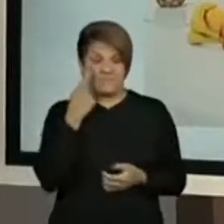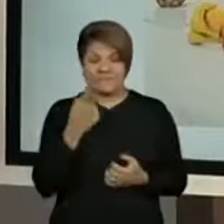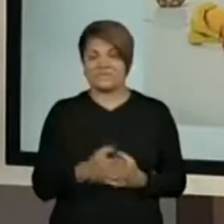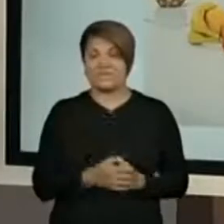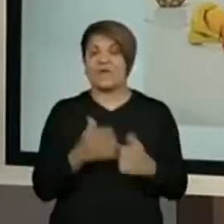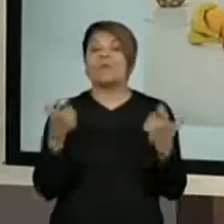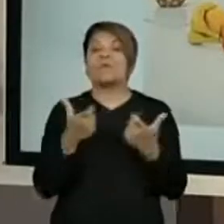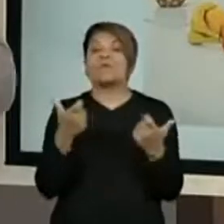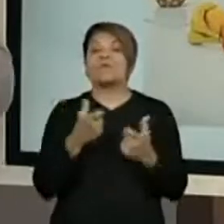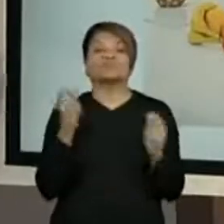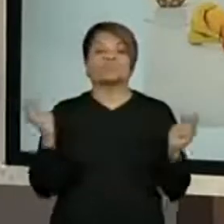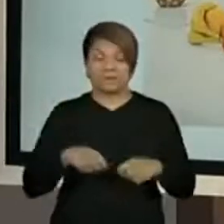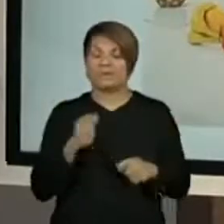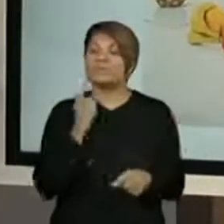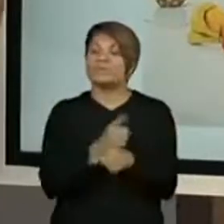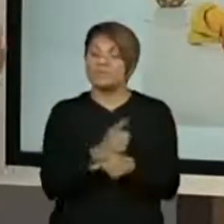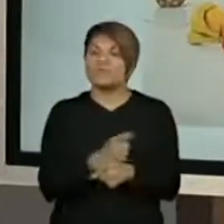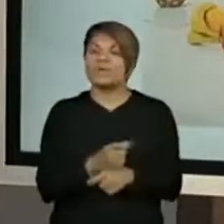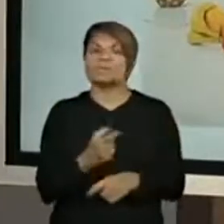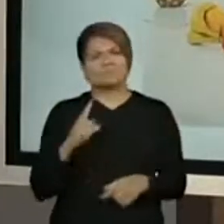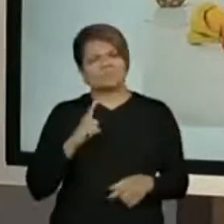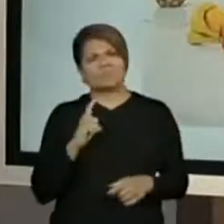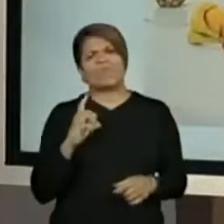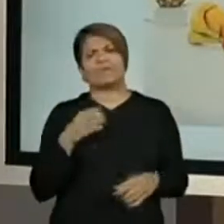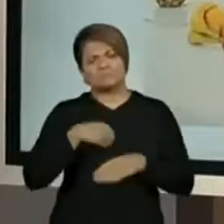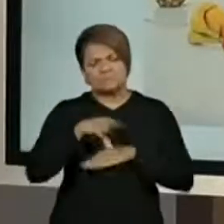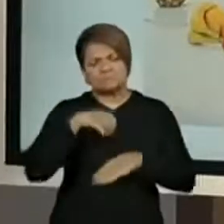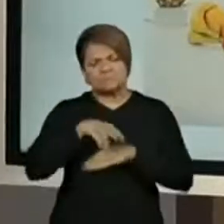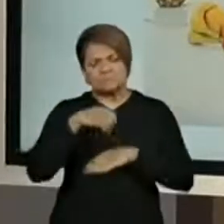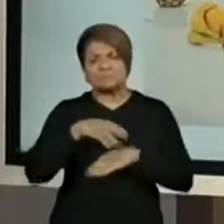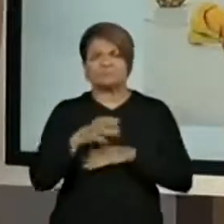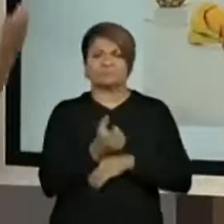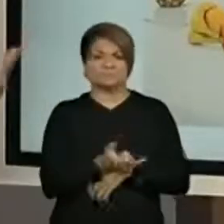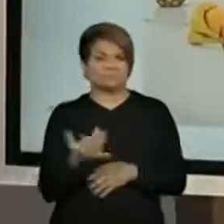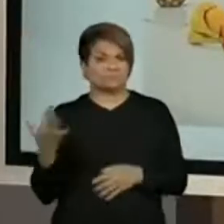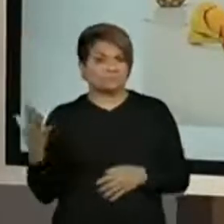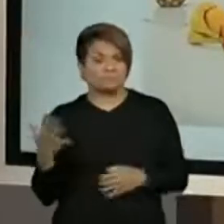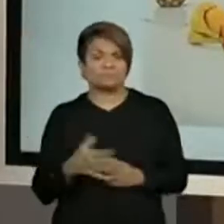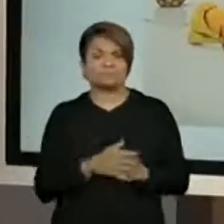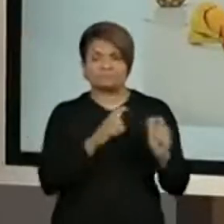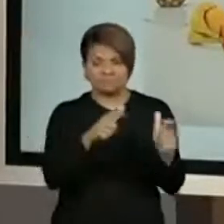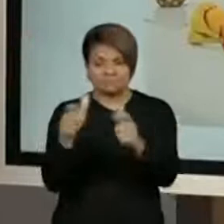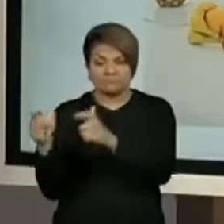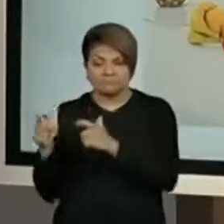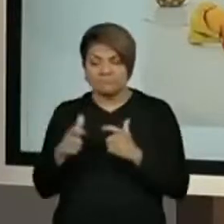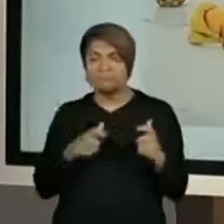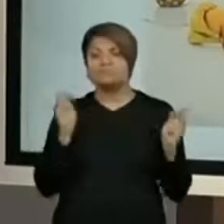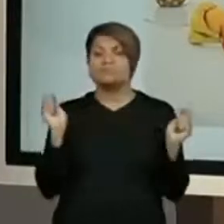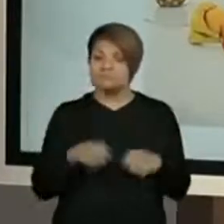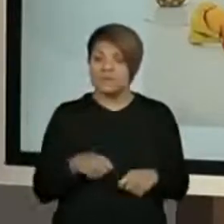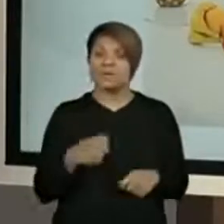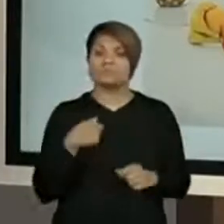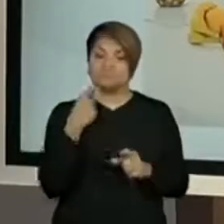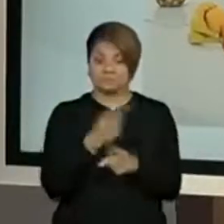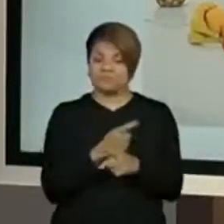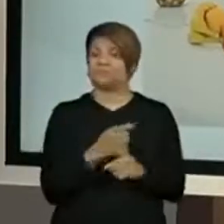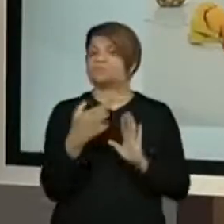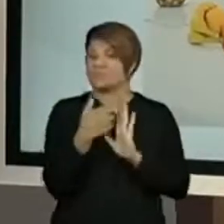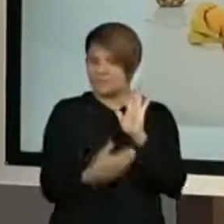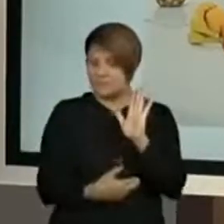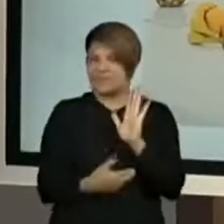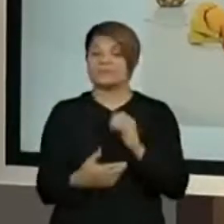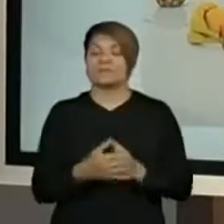pode encontrar. Vocês deram aí várias sugestões e a gente tem vários locais onde a gente pode encontrar as